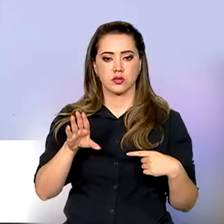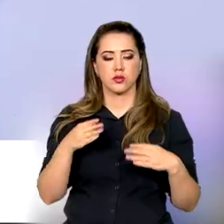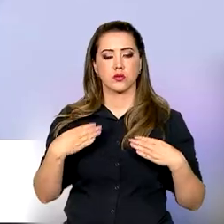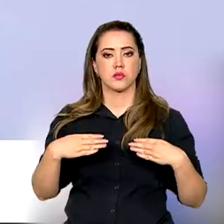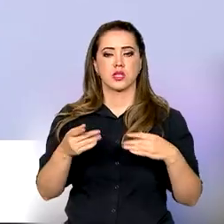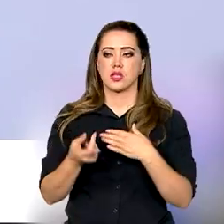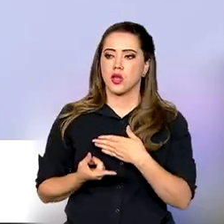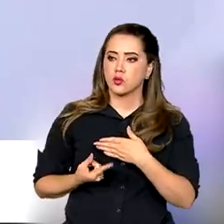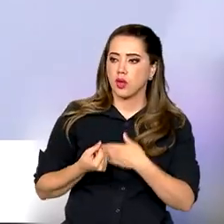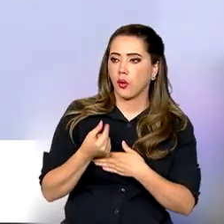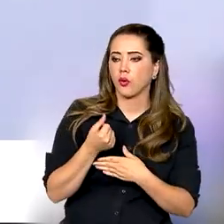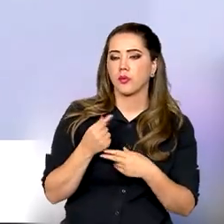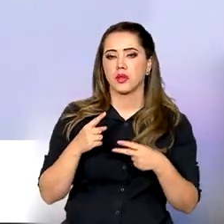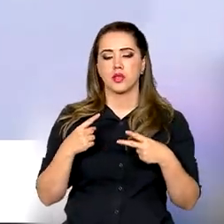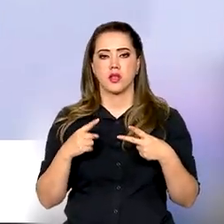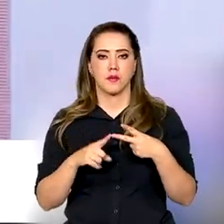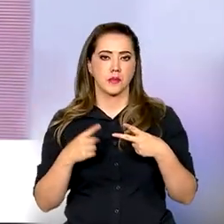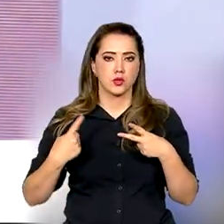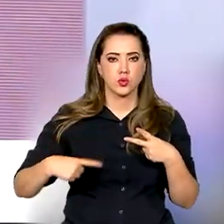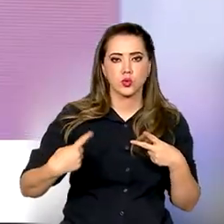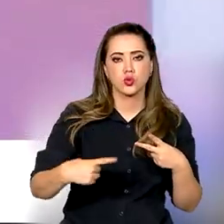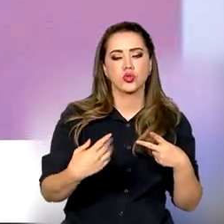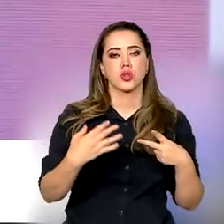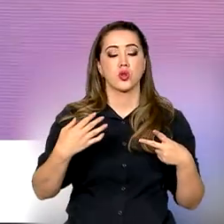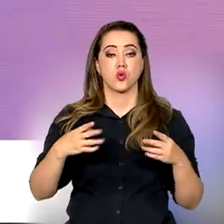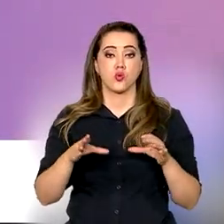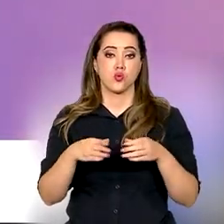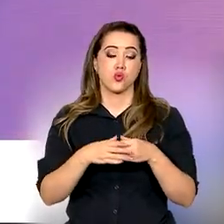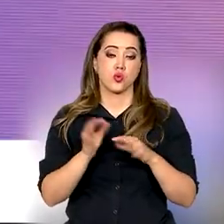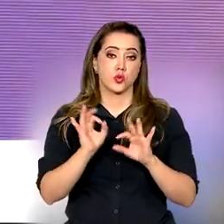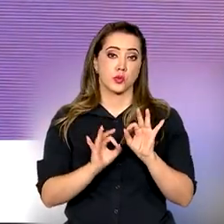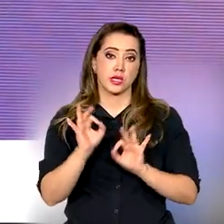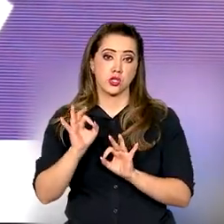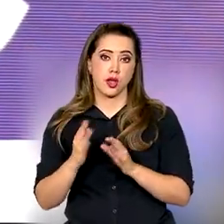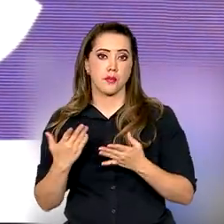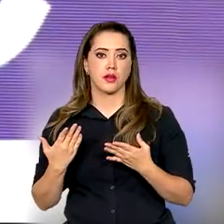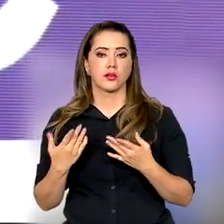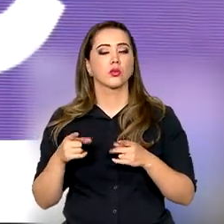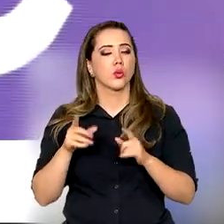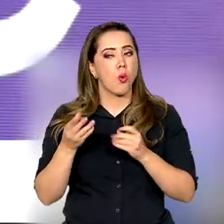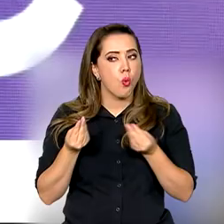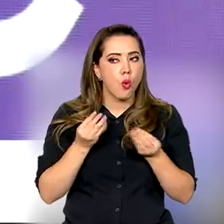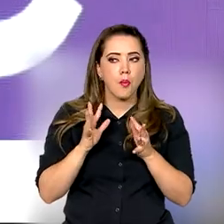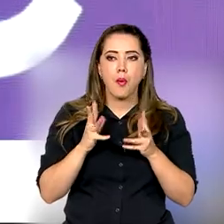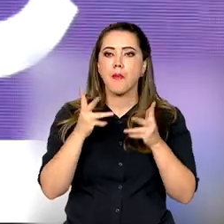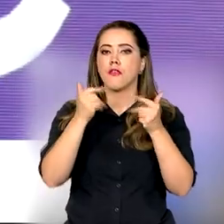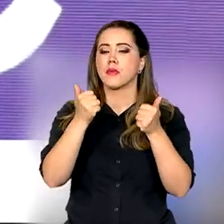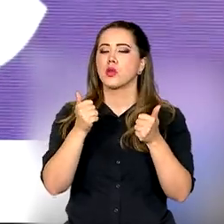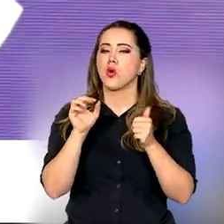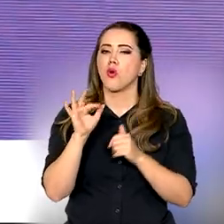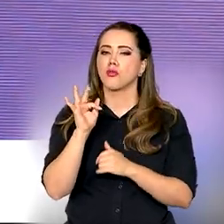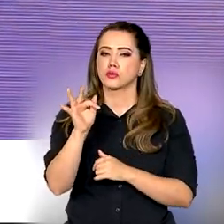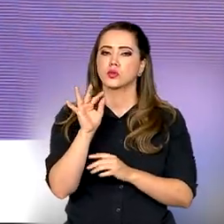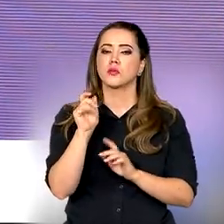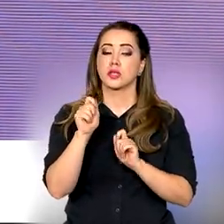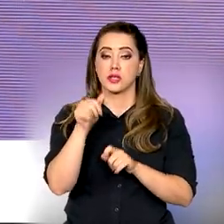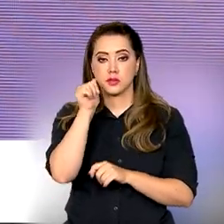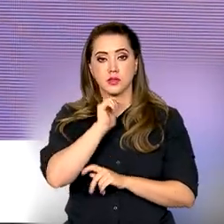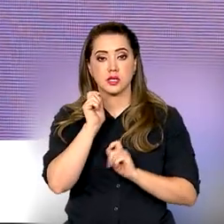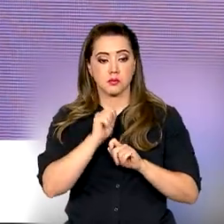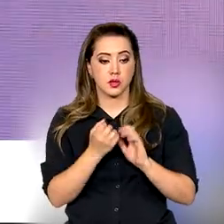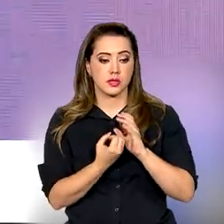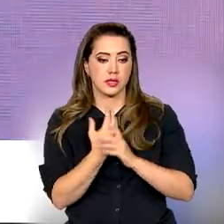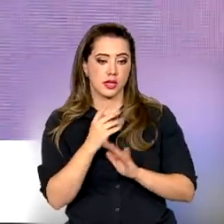Fazenda, discutir com o Planejamento, com todos os ministérios, as melhores condições para que as mulheres possam fazer os seus